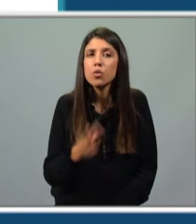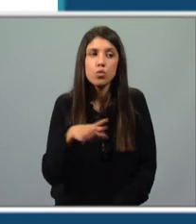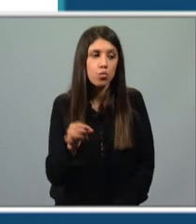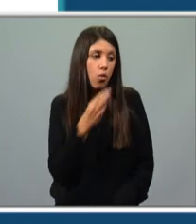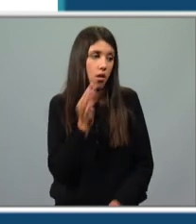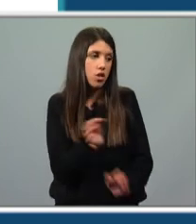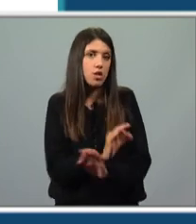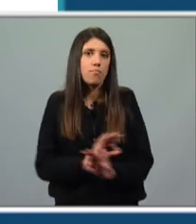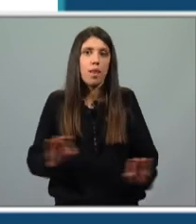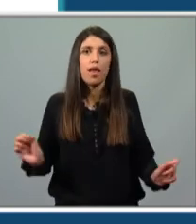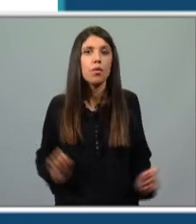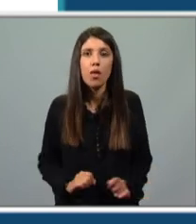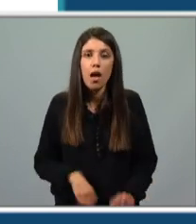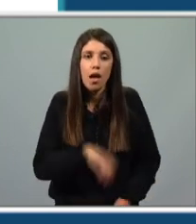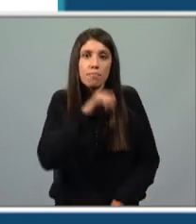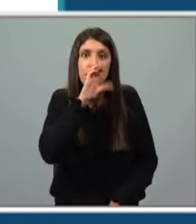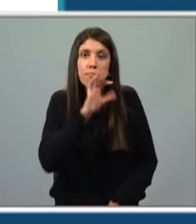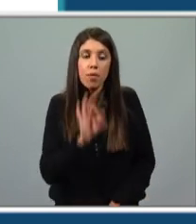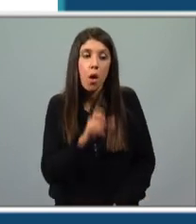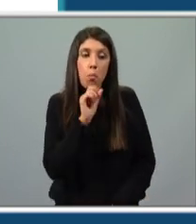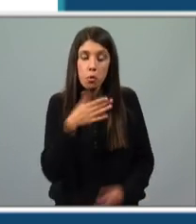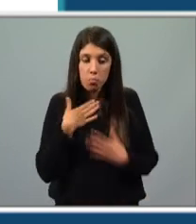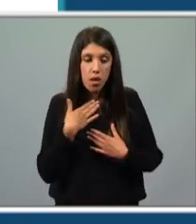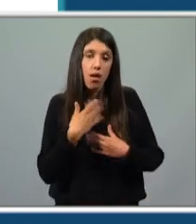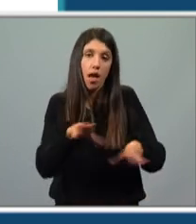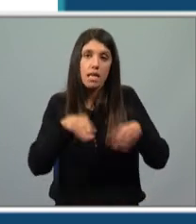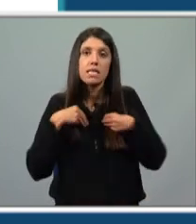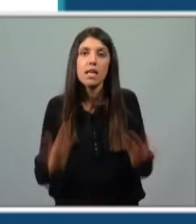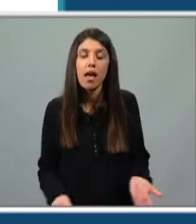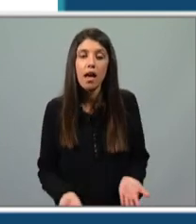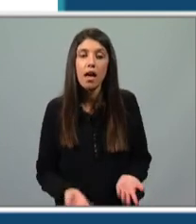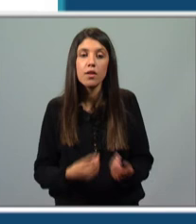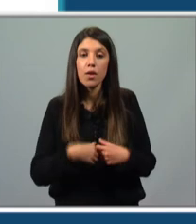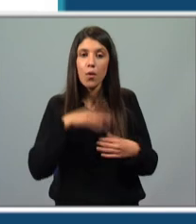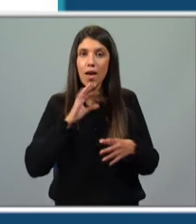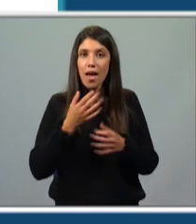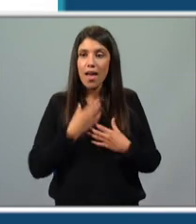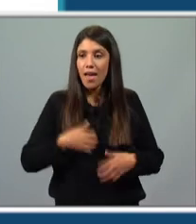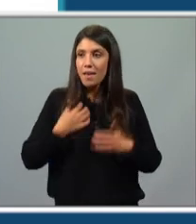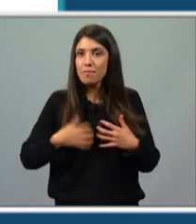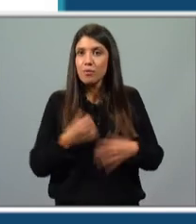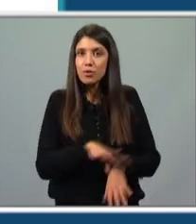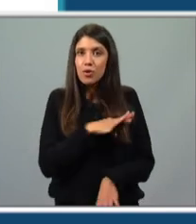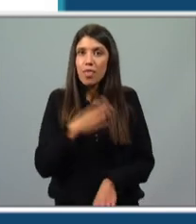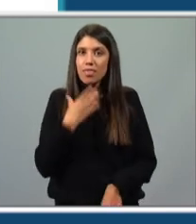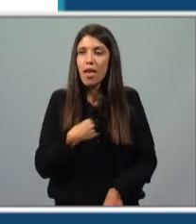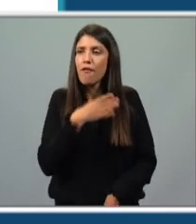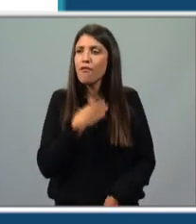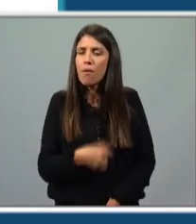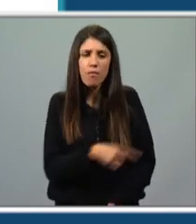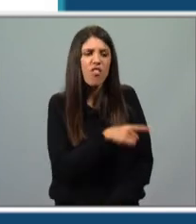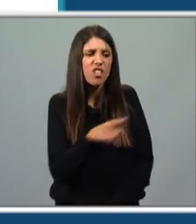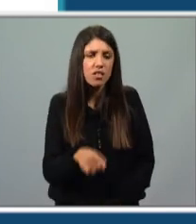maravilha, um verdadeiro espanto. Eu, por mim, acho muito bem. Com tantas emoções, estou a ficar com uma certa fome. E vocês?